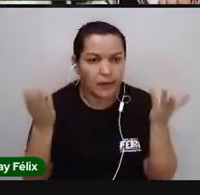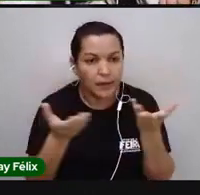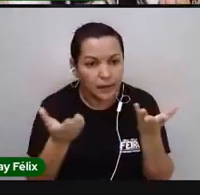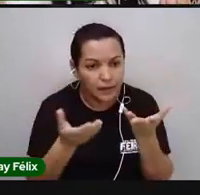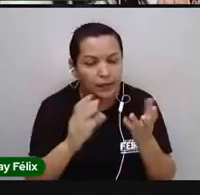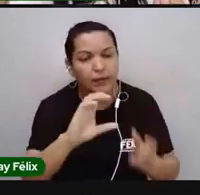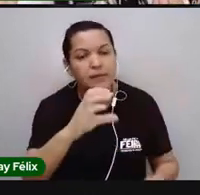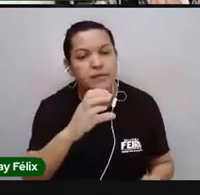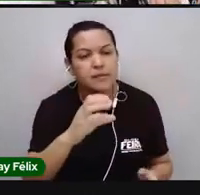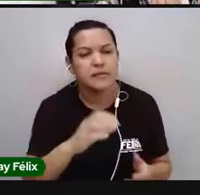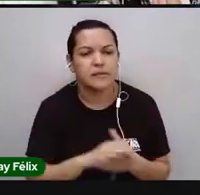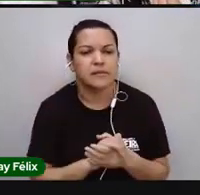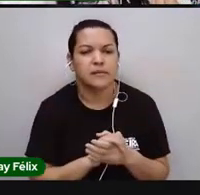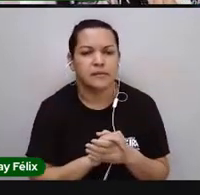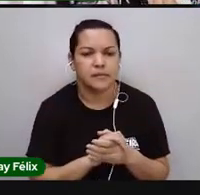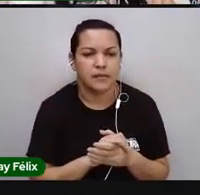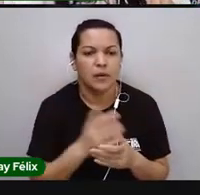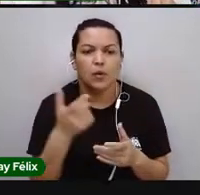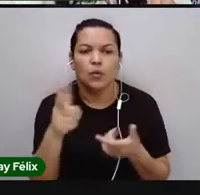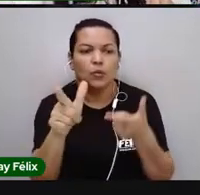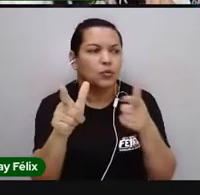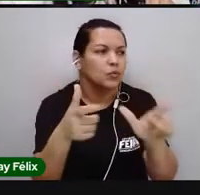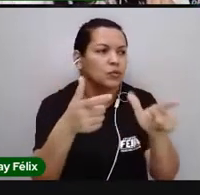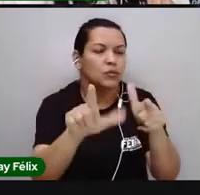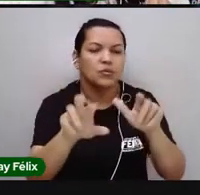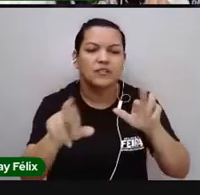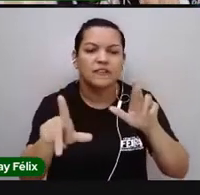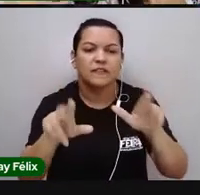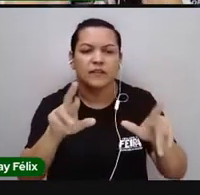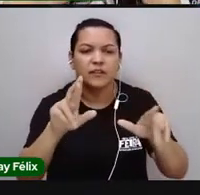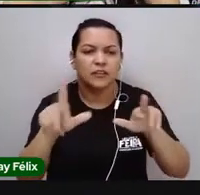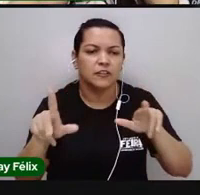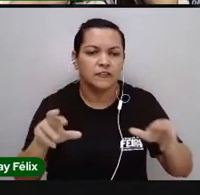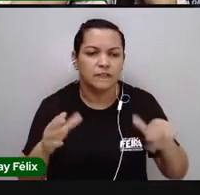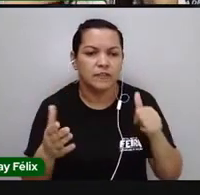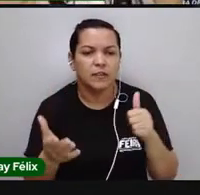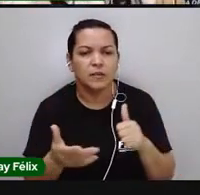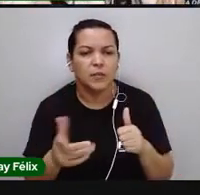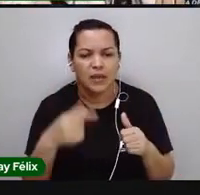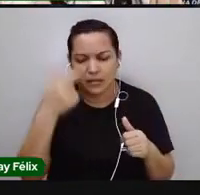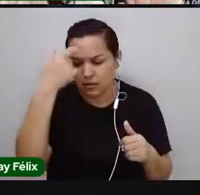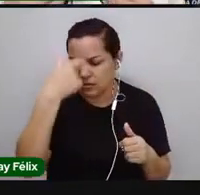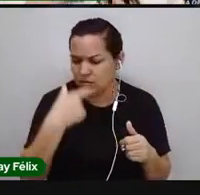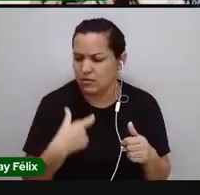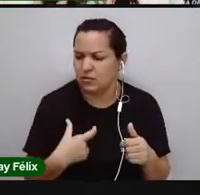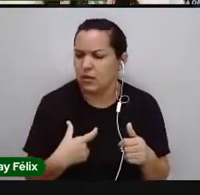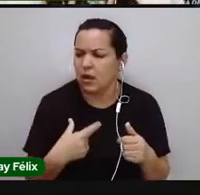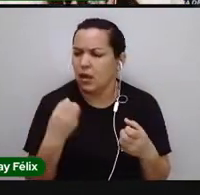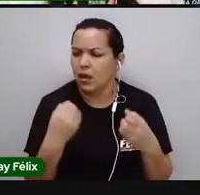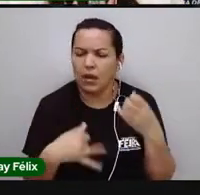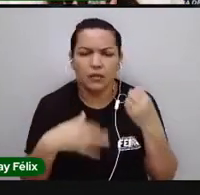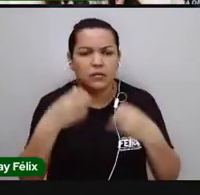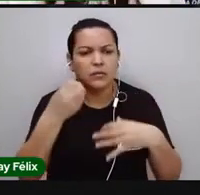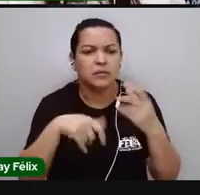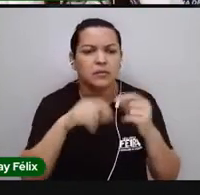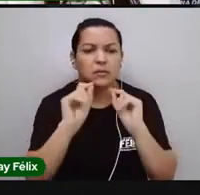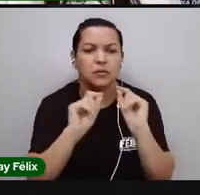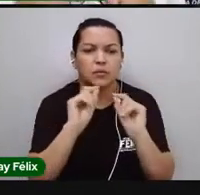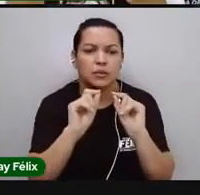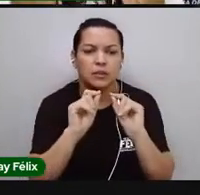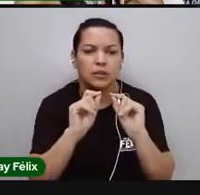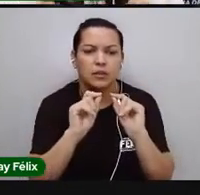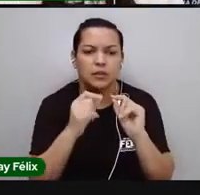sobre o que outros movimentos, outras estruturas da minha identidade estão falando para que eu tenha uma